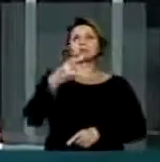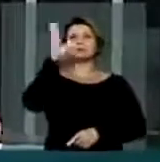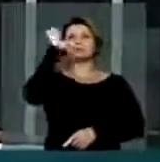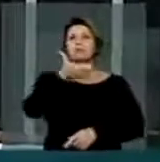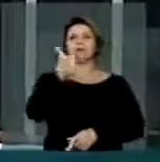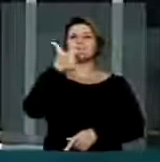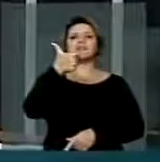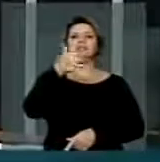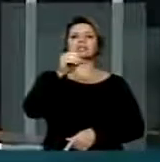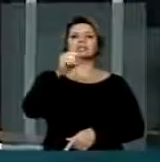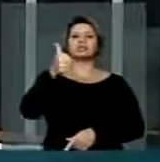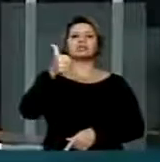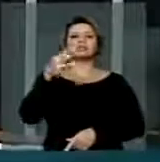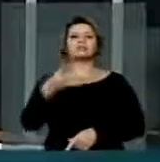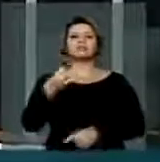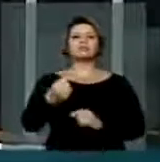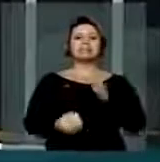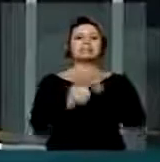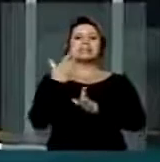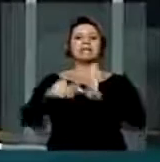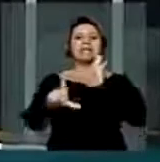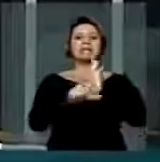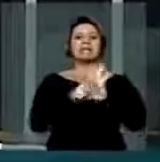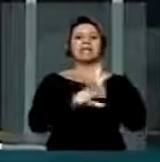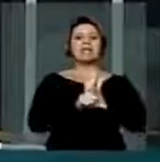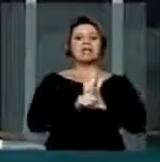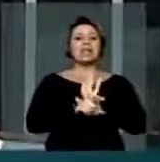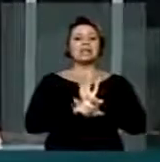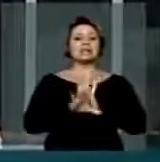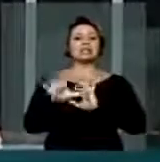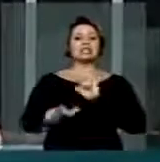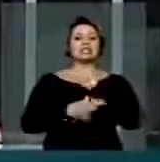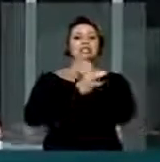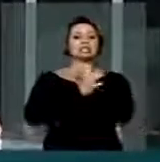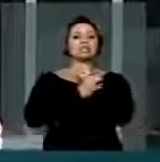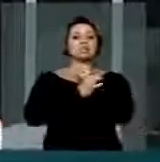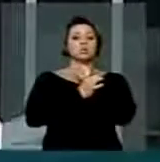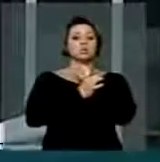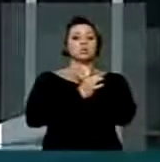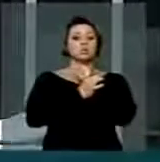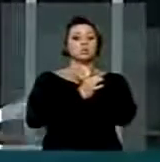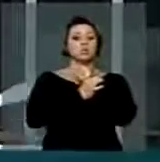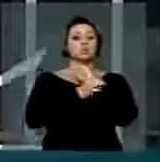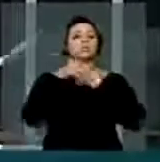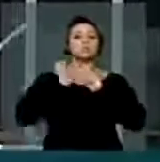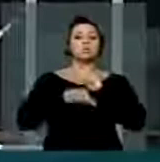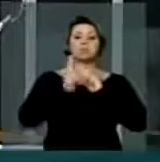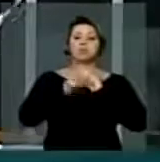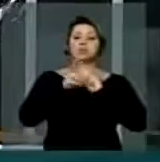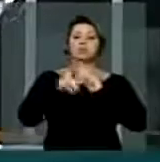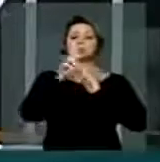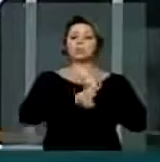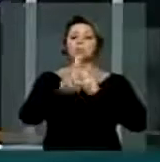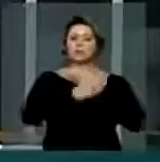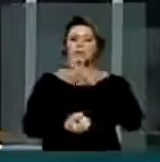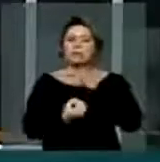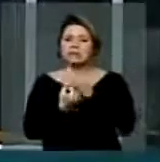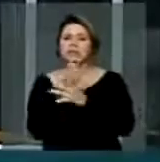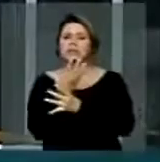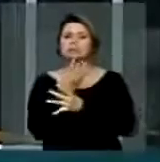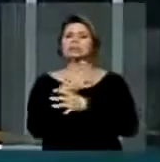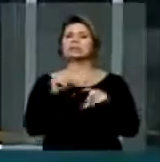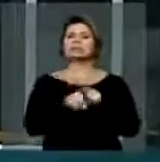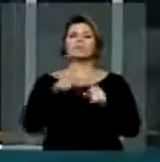estabelece leis de normas de segurança para o funcionamento de casas e espetáculos e cria a